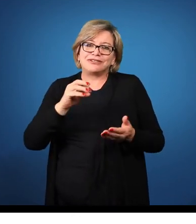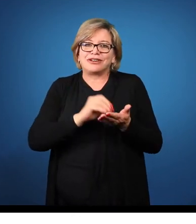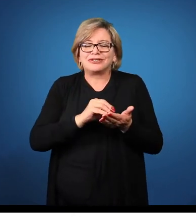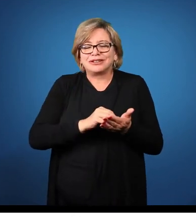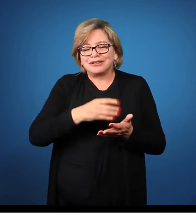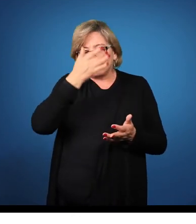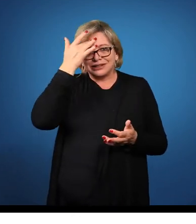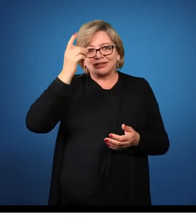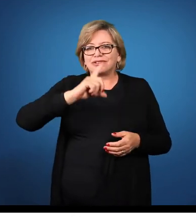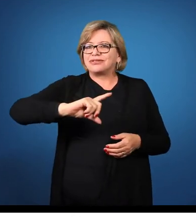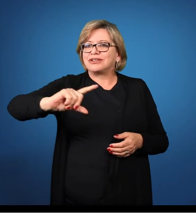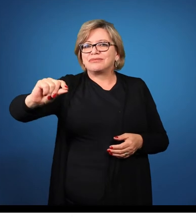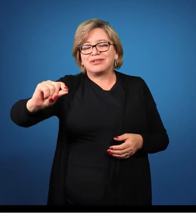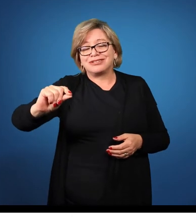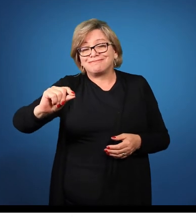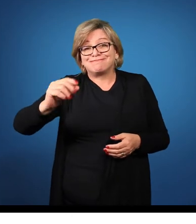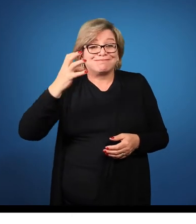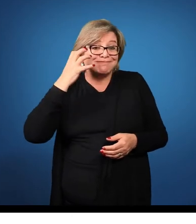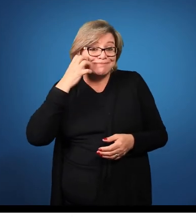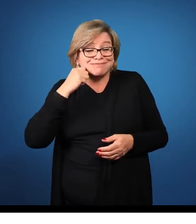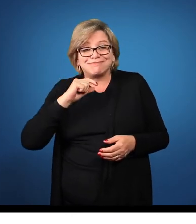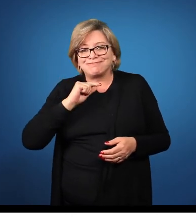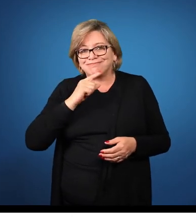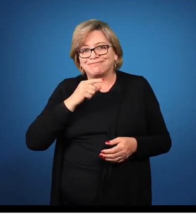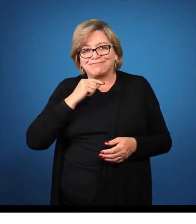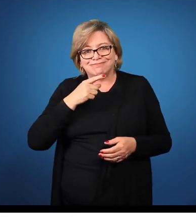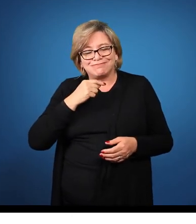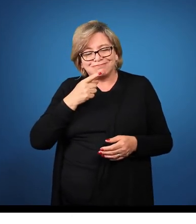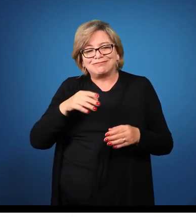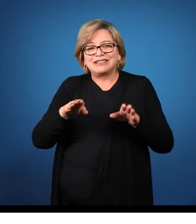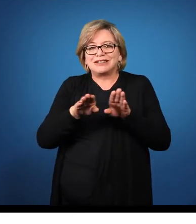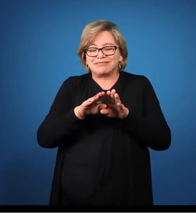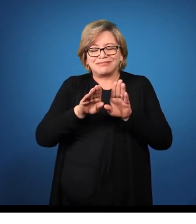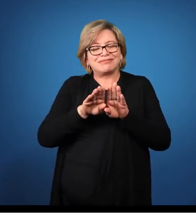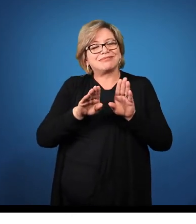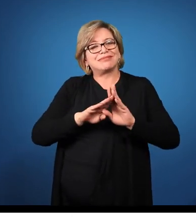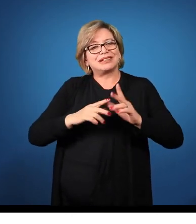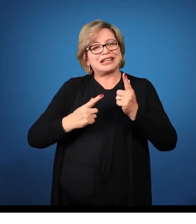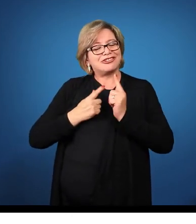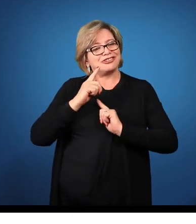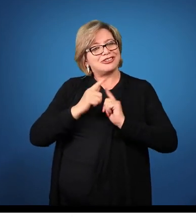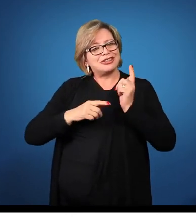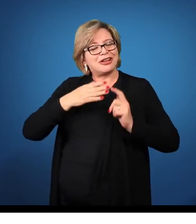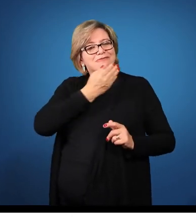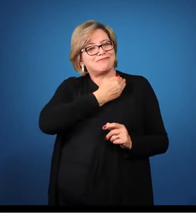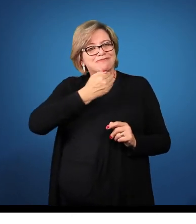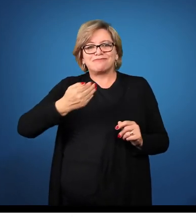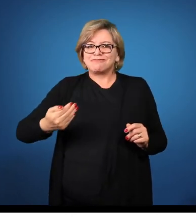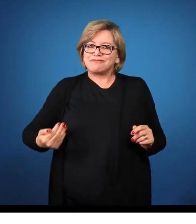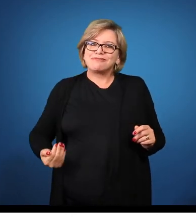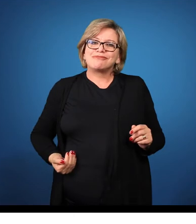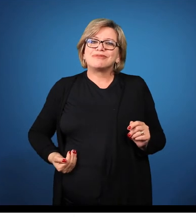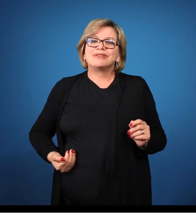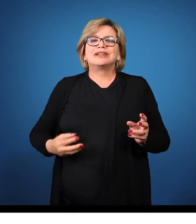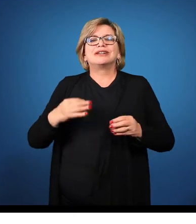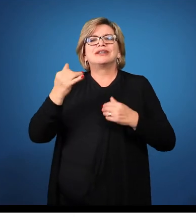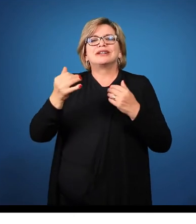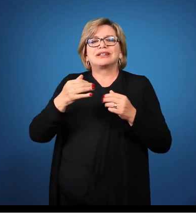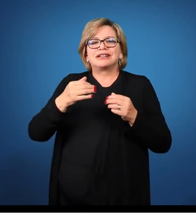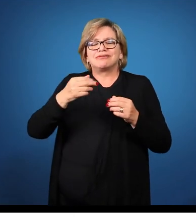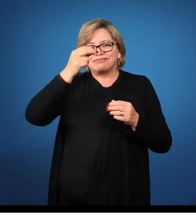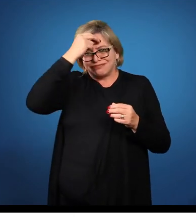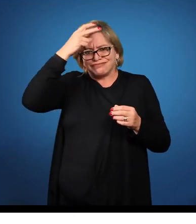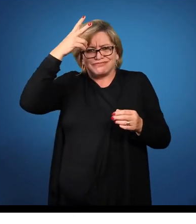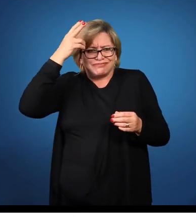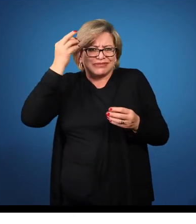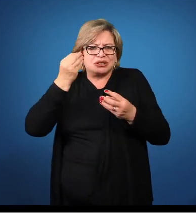vai embora, deixa de dar o lucro. Na questão pública, na gestão pública, que é o nosso foco aqui, na gestão pública municipal,